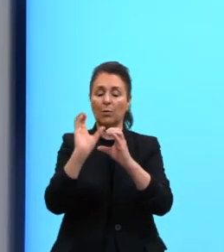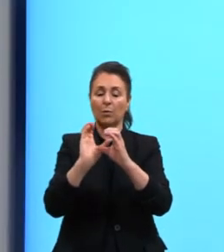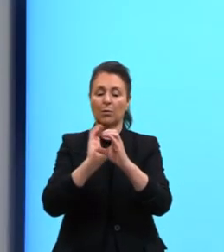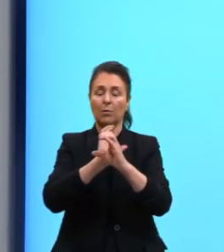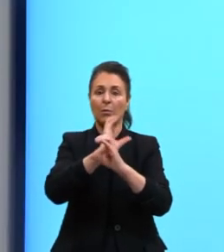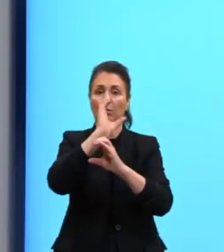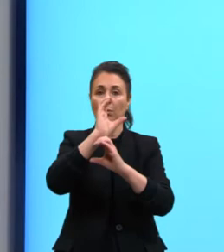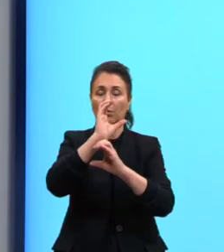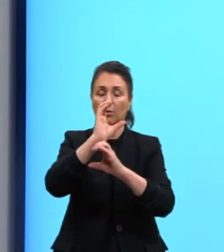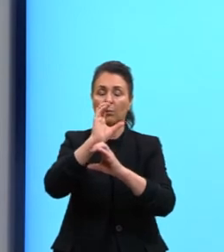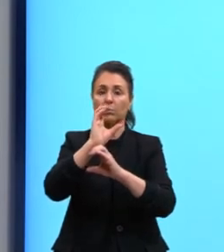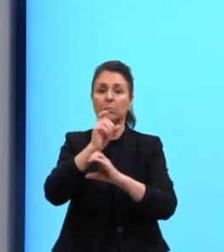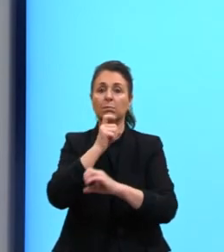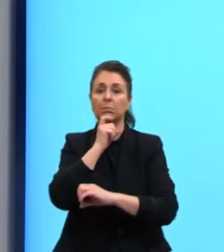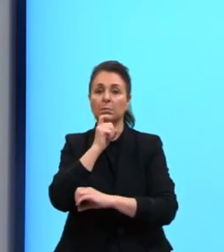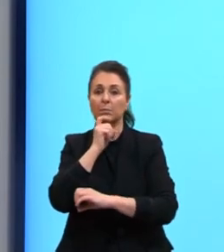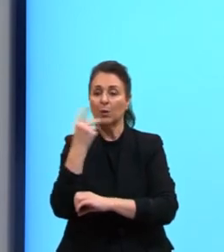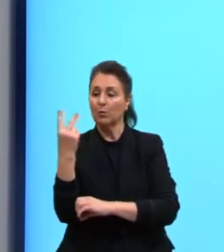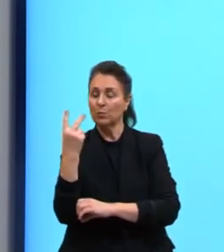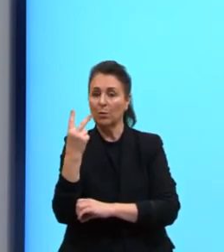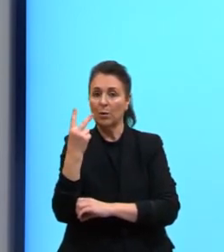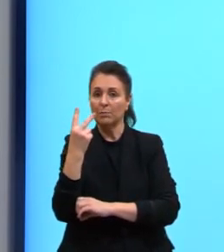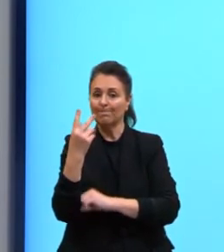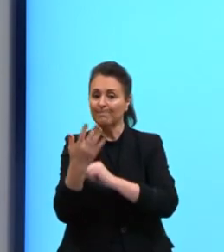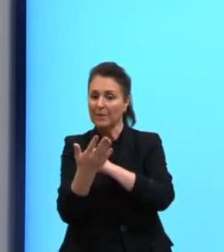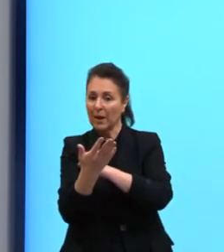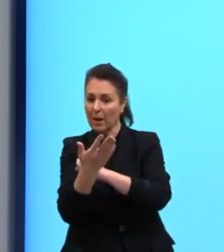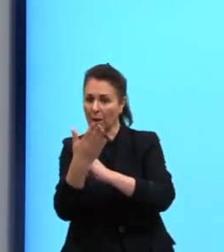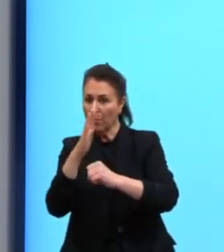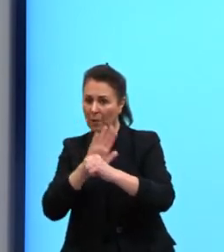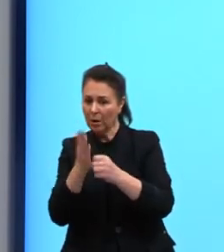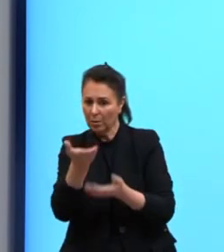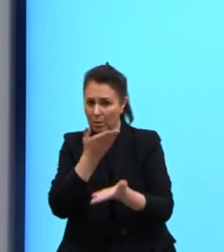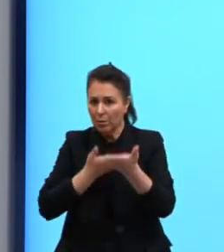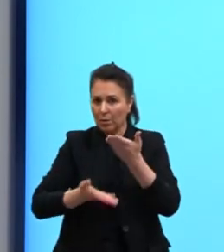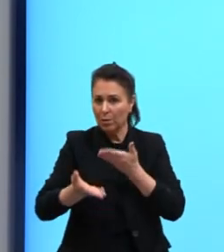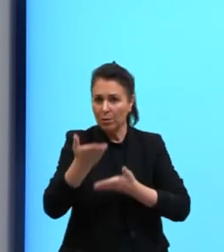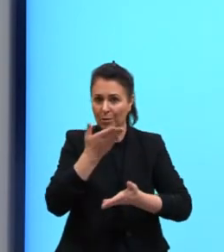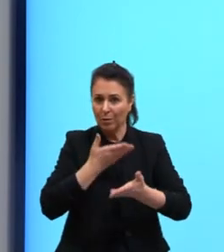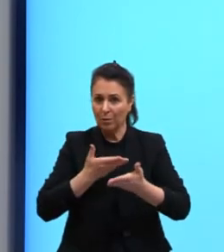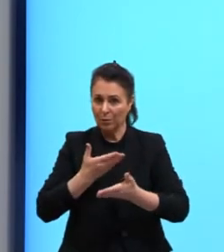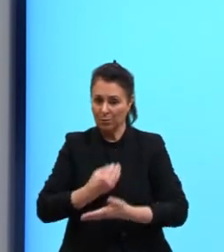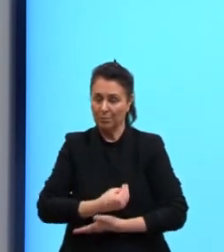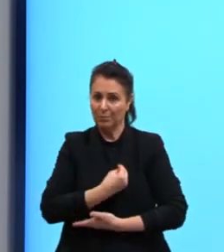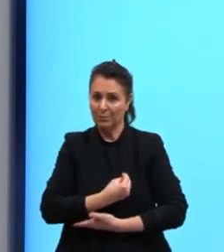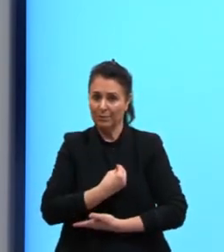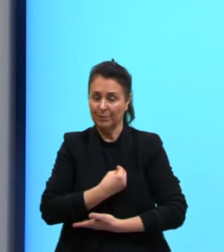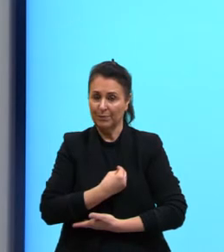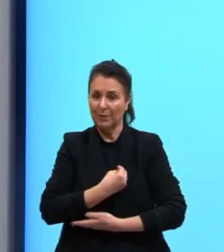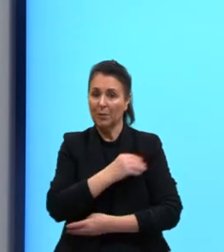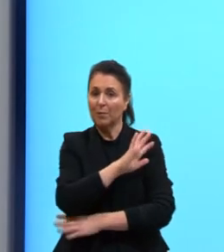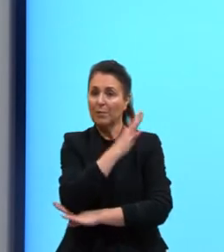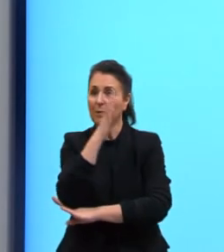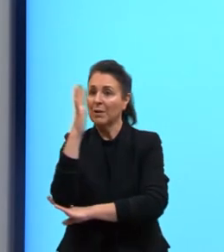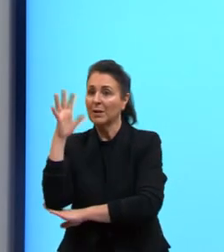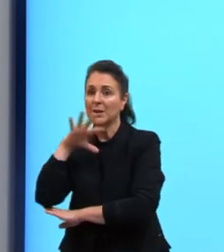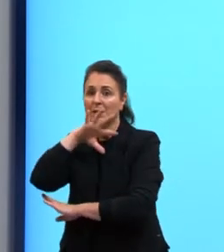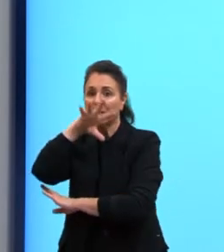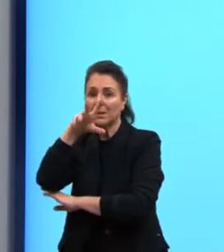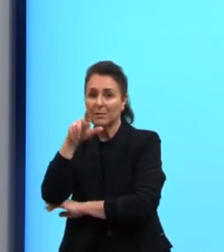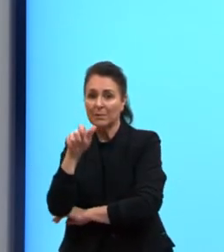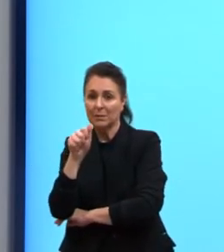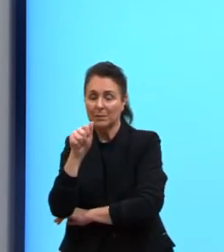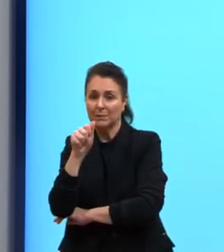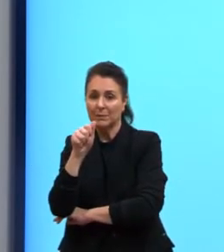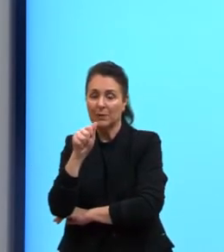ó. Um ajuda o outro, no processo de sobrevivência. Plantas e animais, por exemplo. Tá?